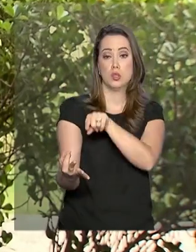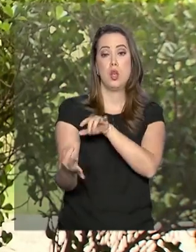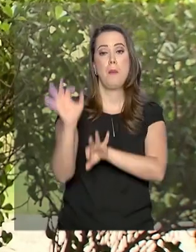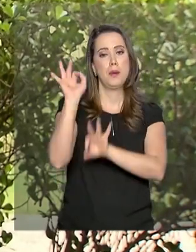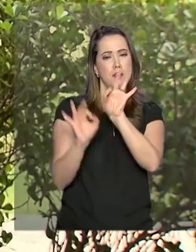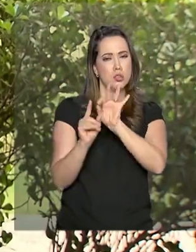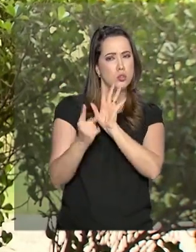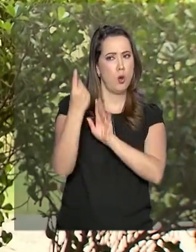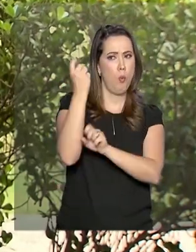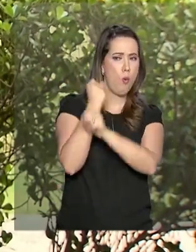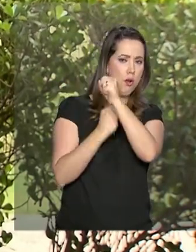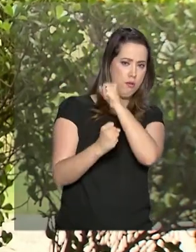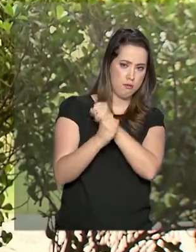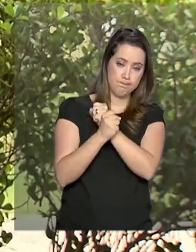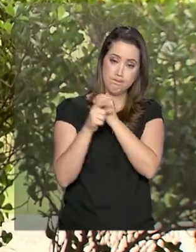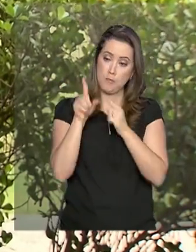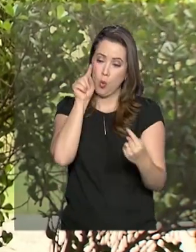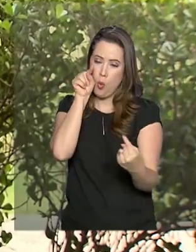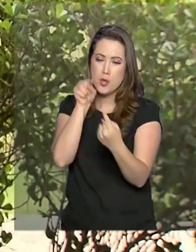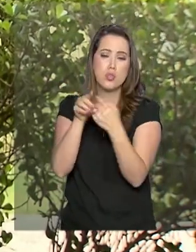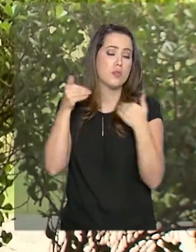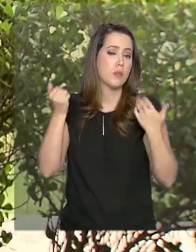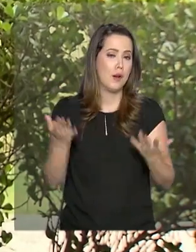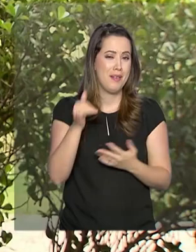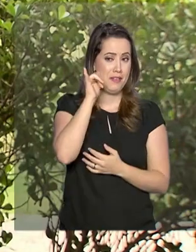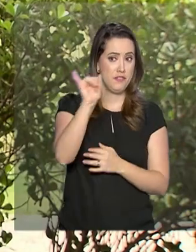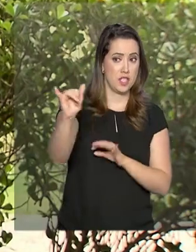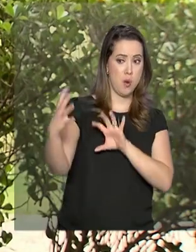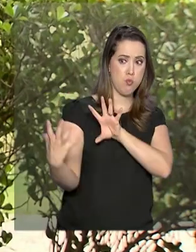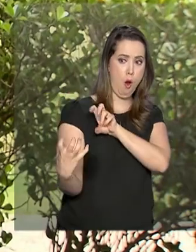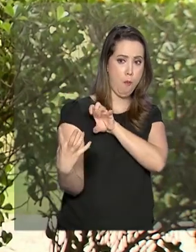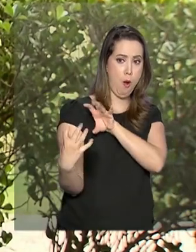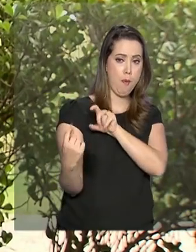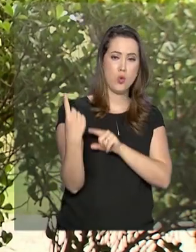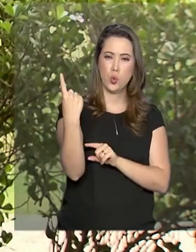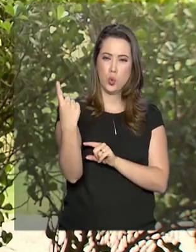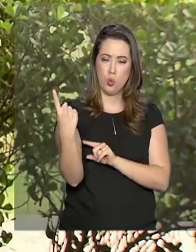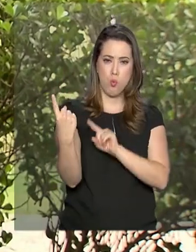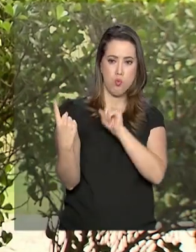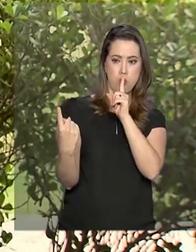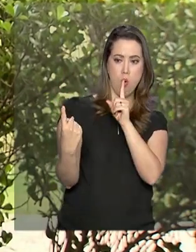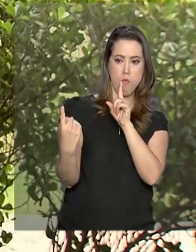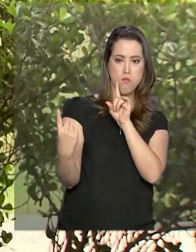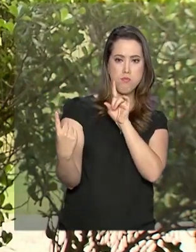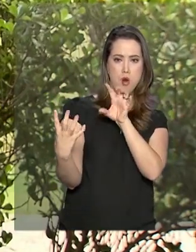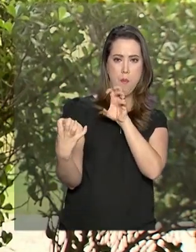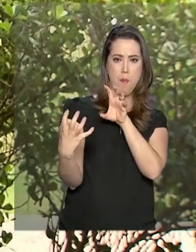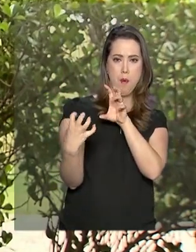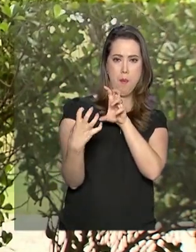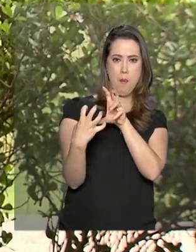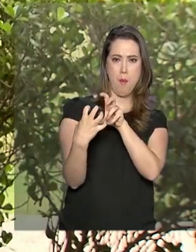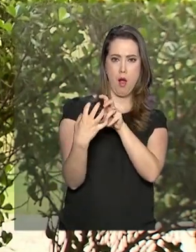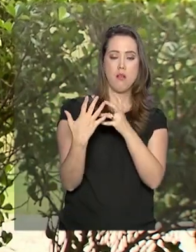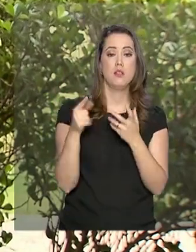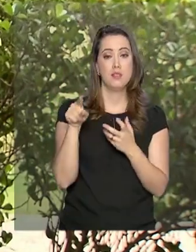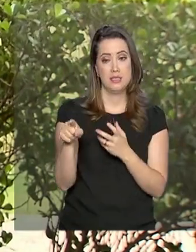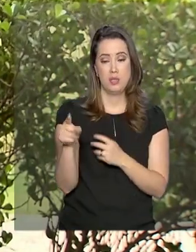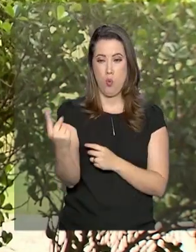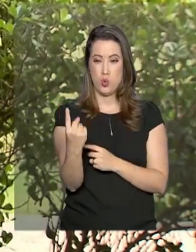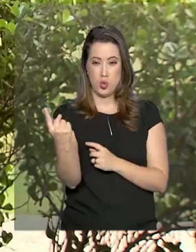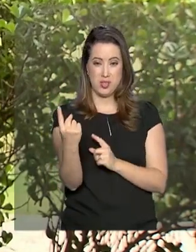há mais de um ano. E o objetivo principal é evitar conflitos entre duas etnias, os corubos e os matis.